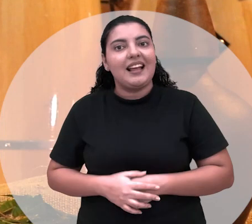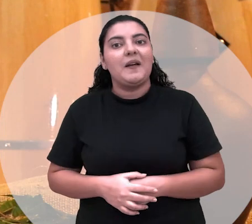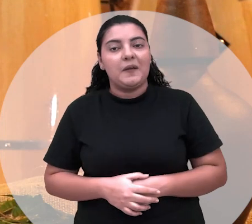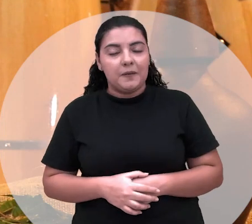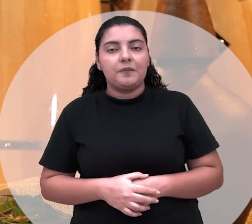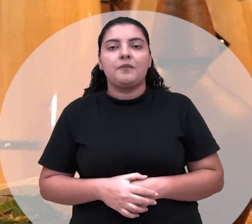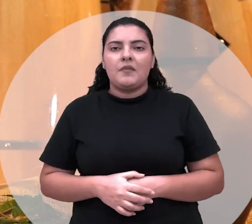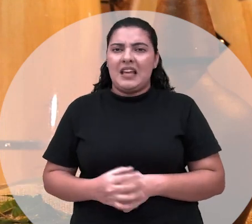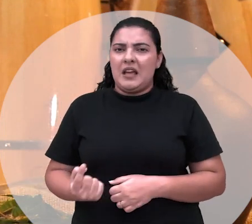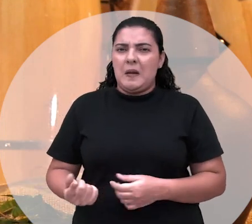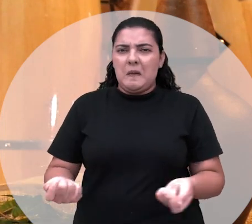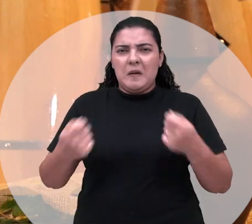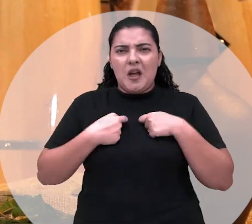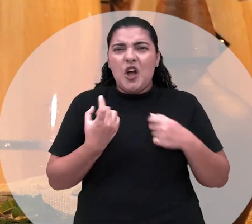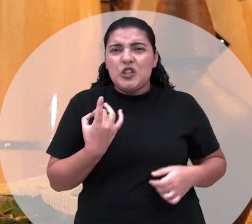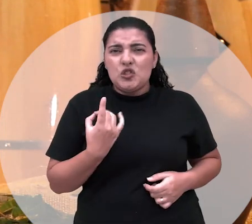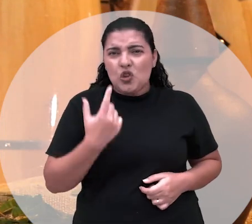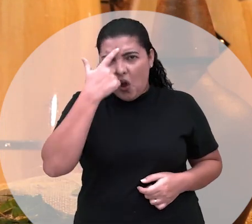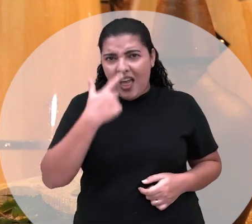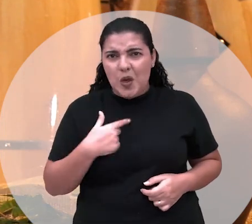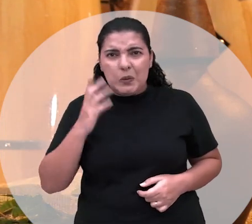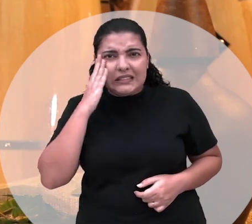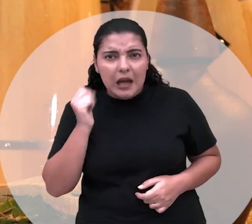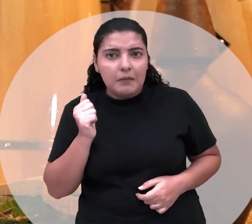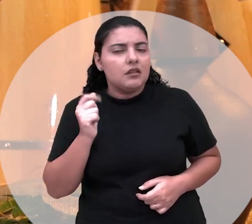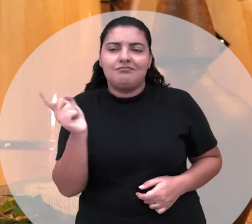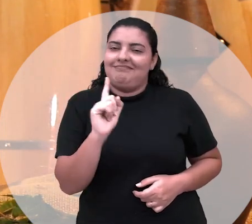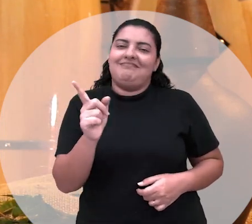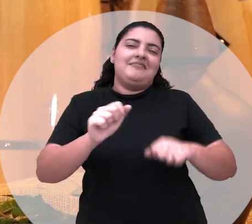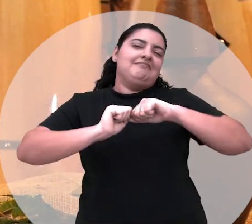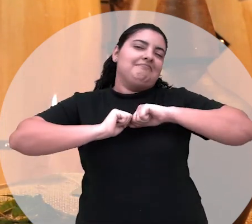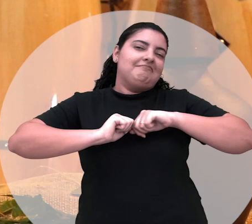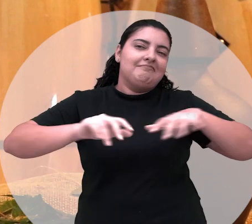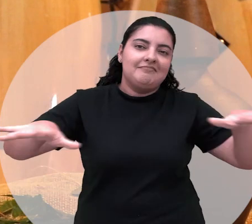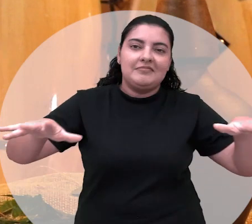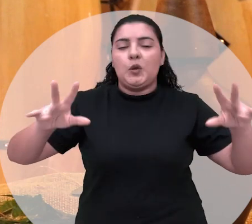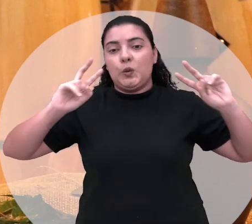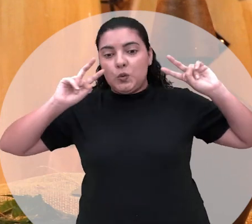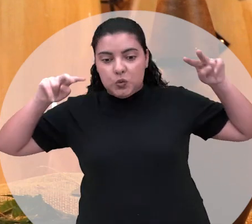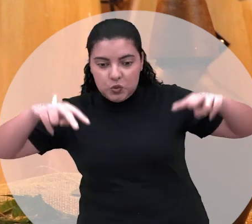E ela não faz uma coisa pra mim só saber. Ela faz uma coisa pra todo terreiro ver.